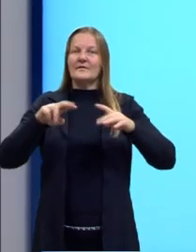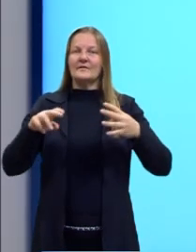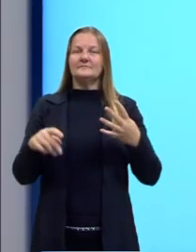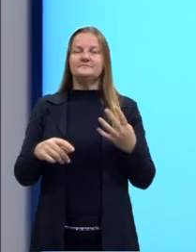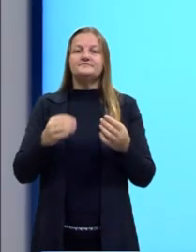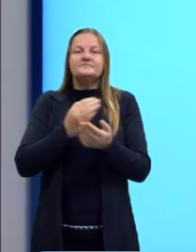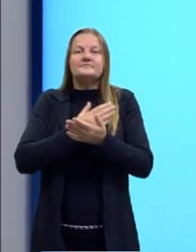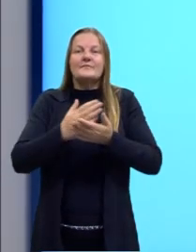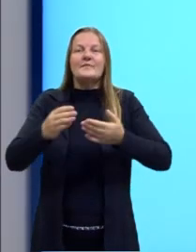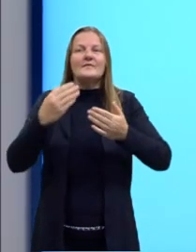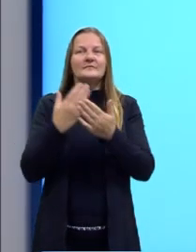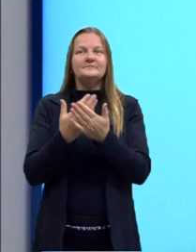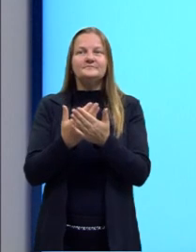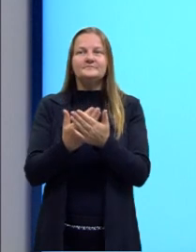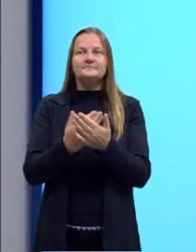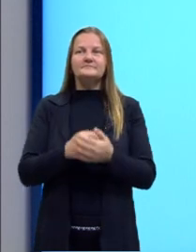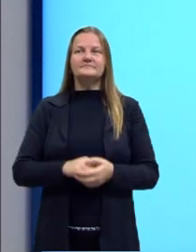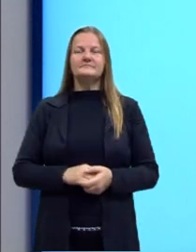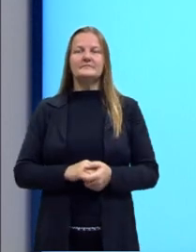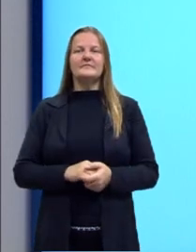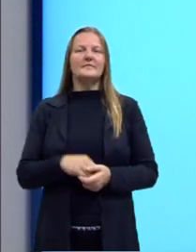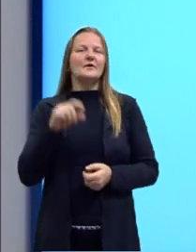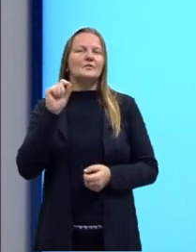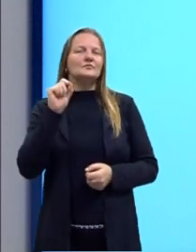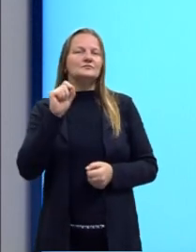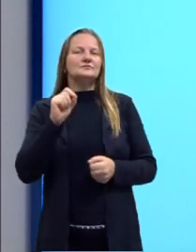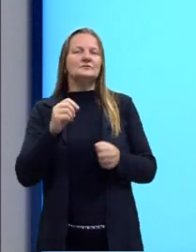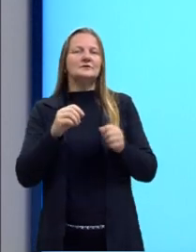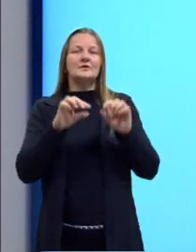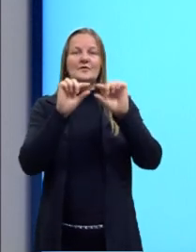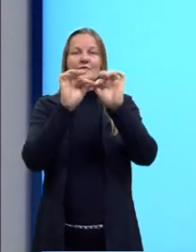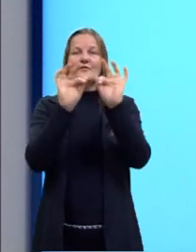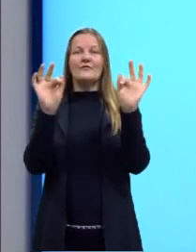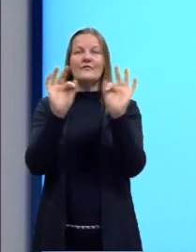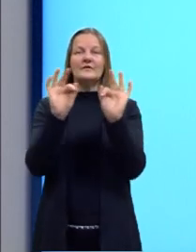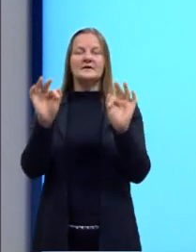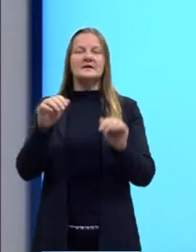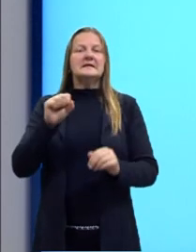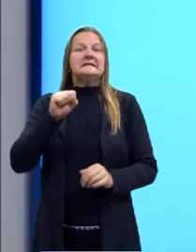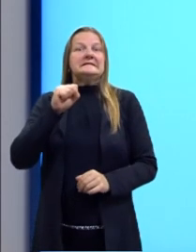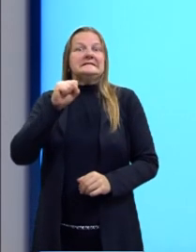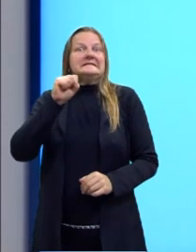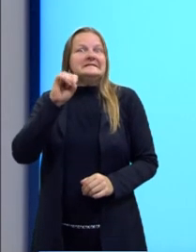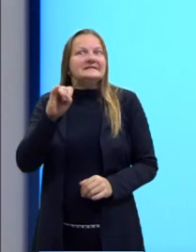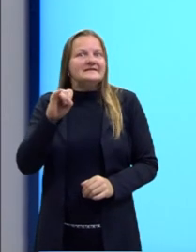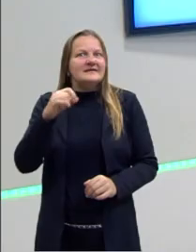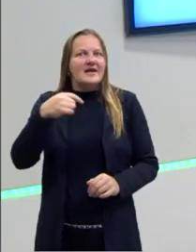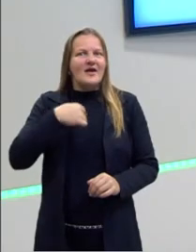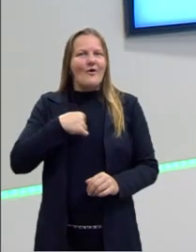começo então a aula com a seguinte frase, se eu fosse você.